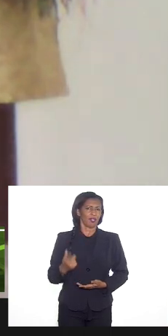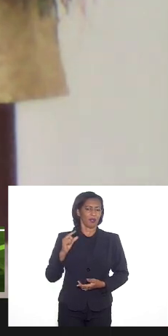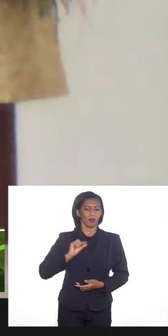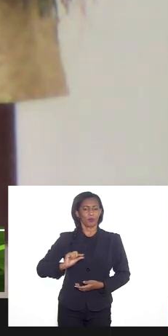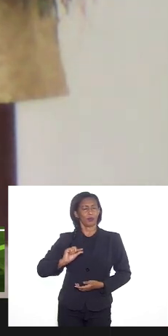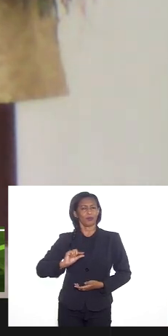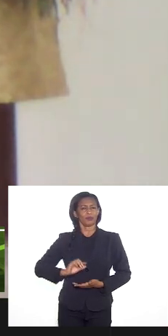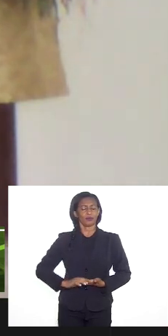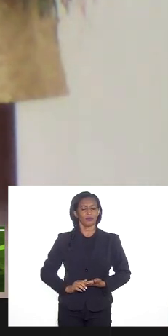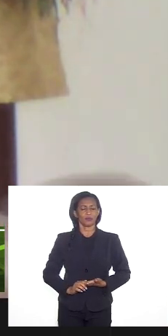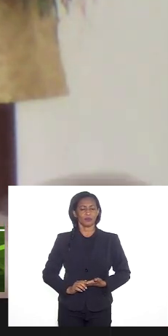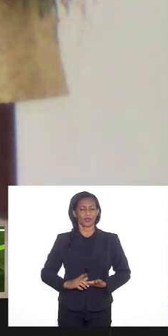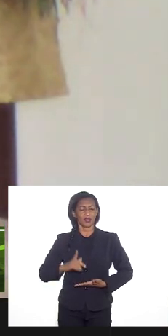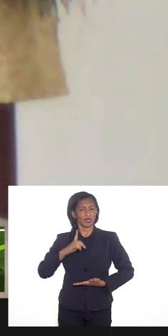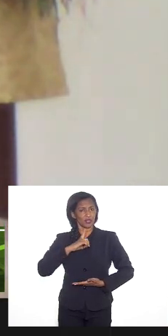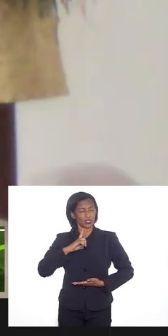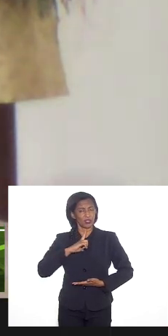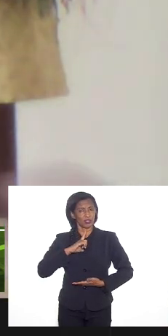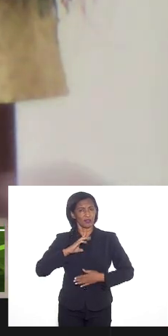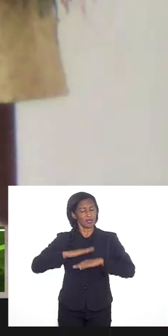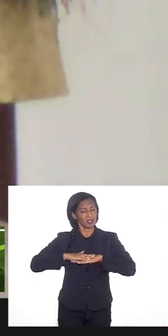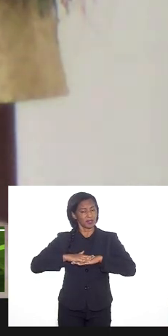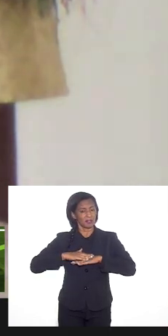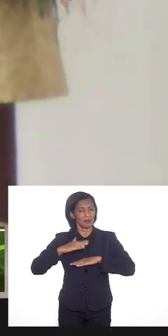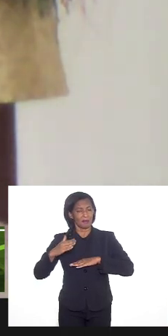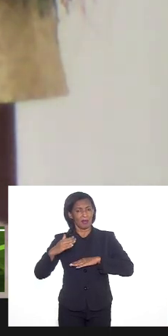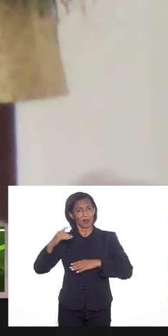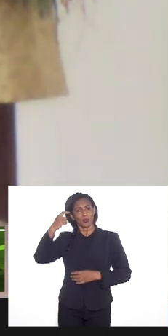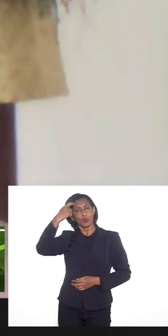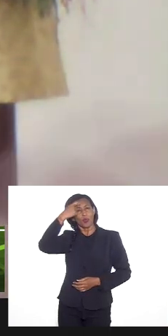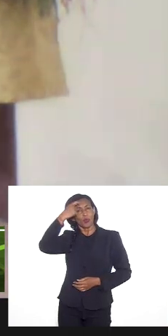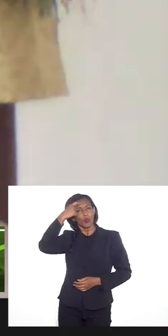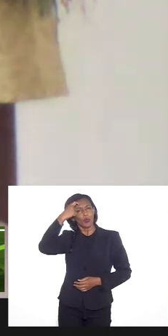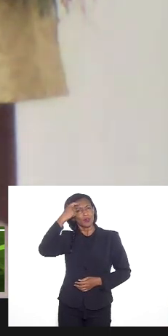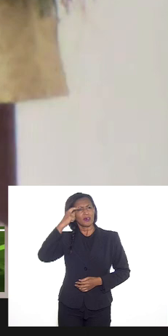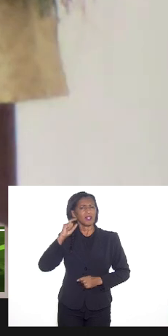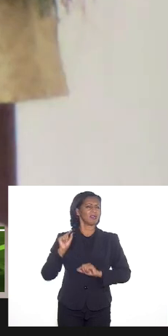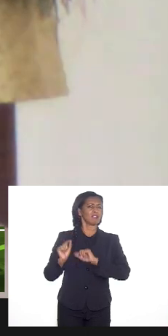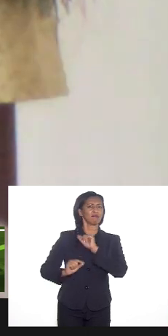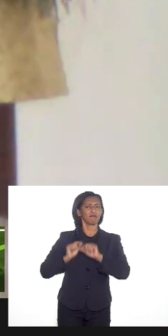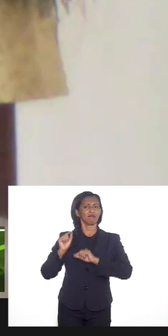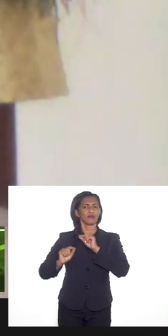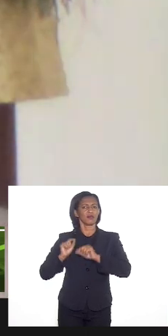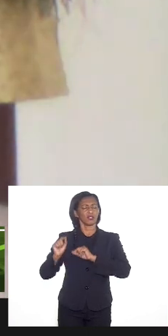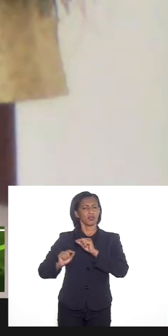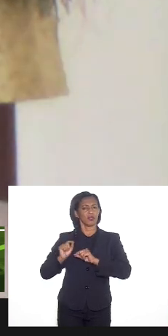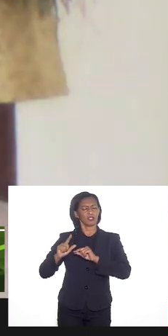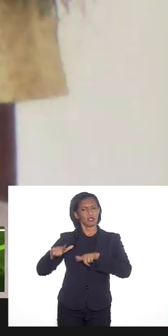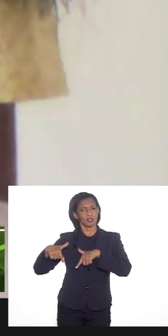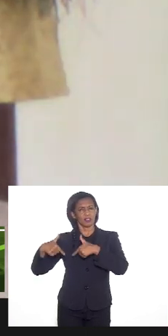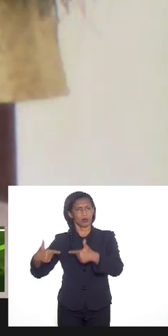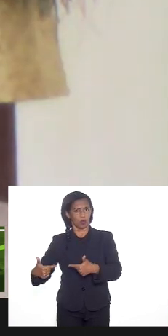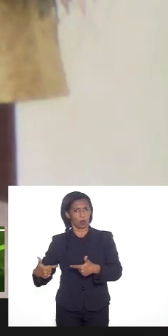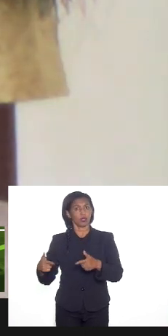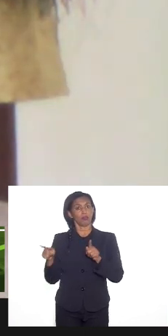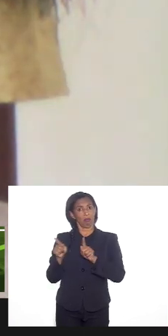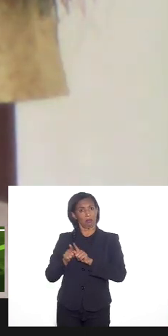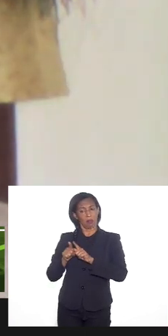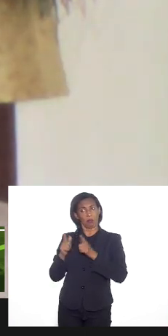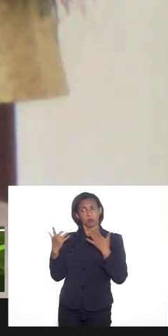a gente tivesse um pouco mais de consciência do que a gente está fazendo, que é, claro, elogiar,